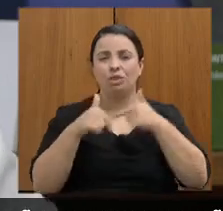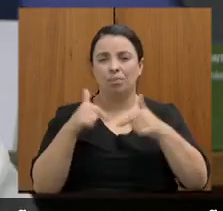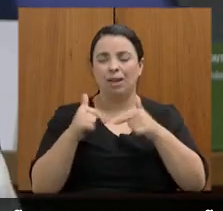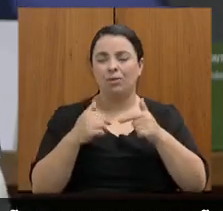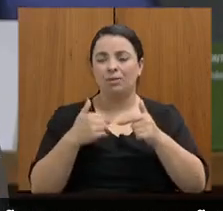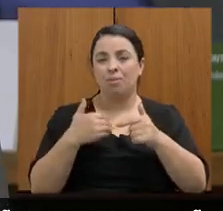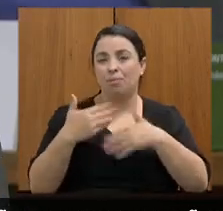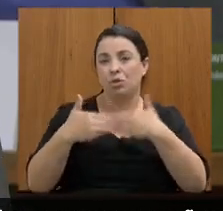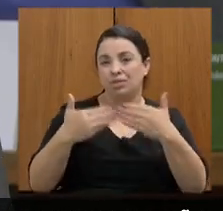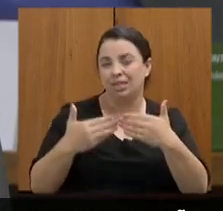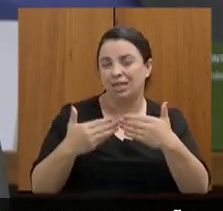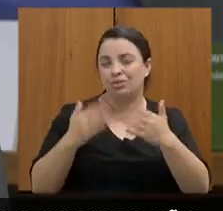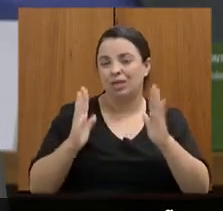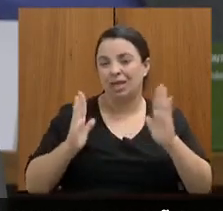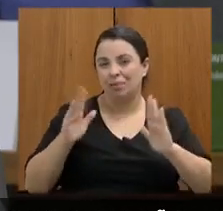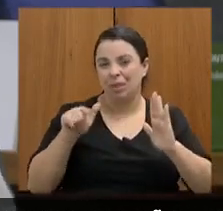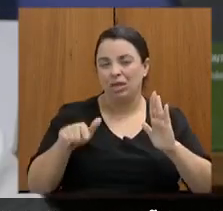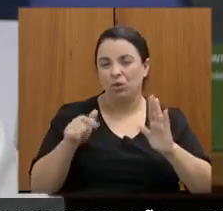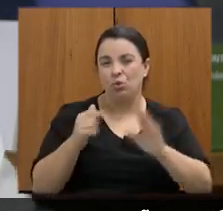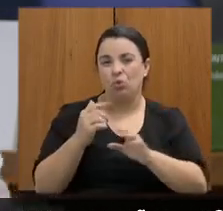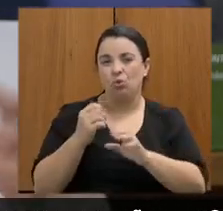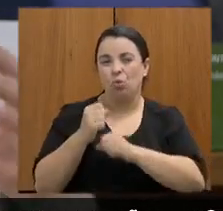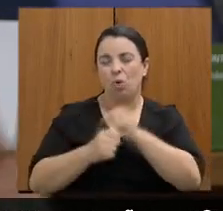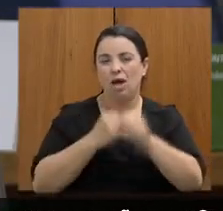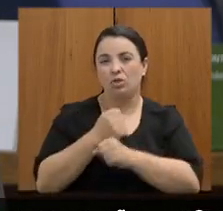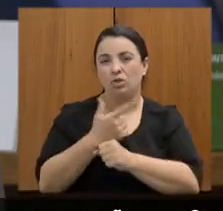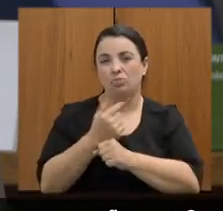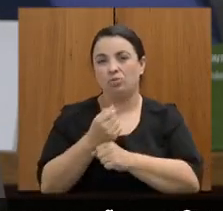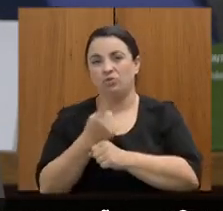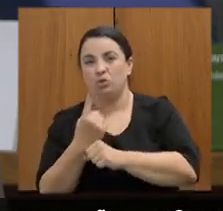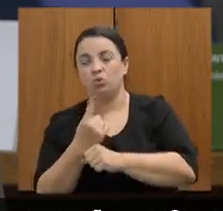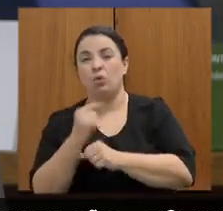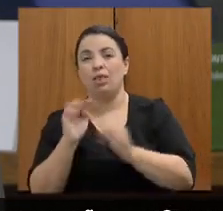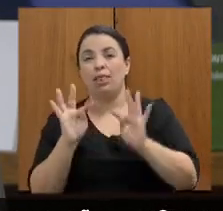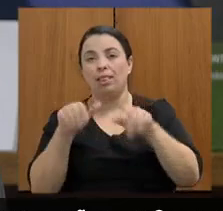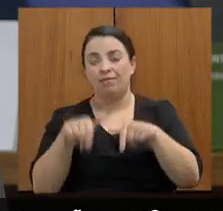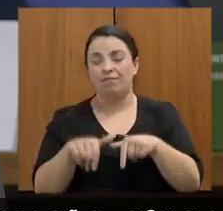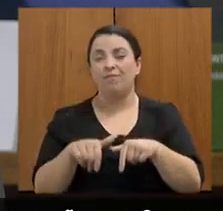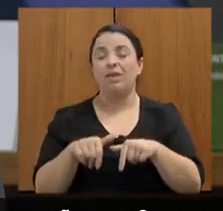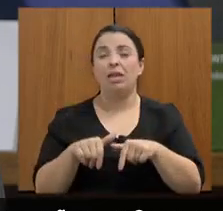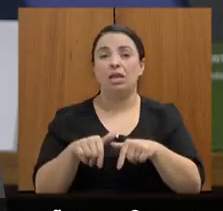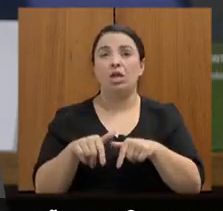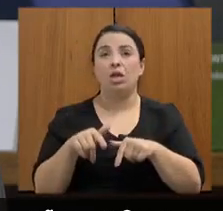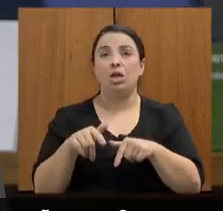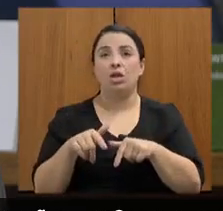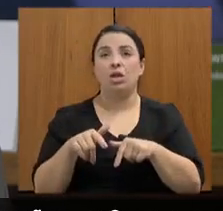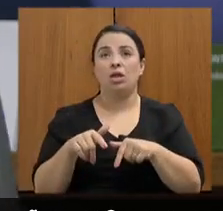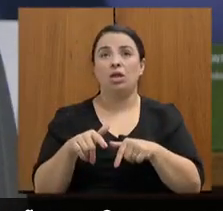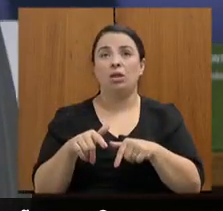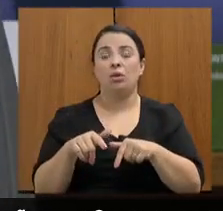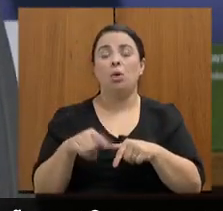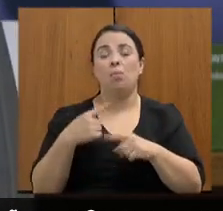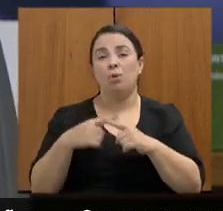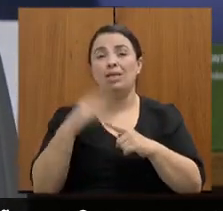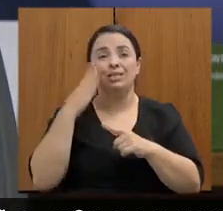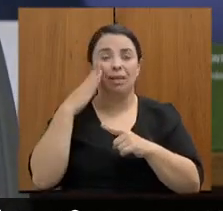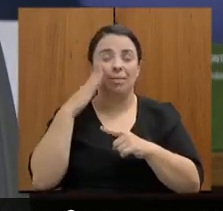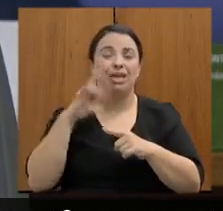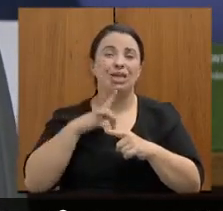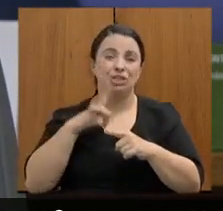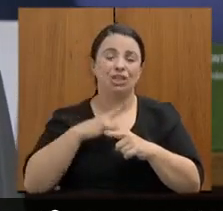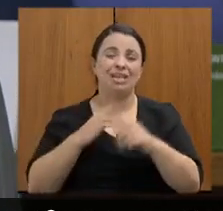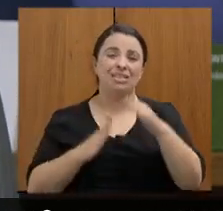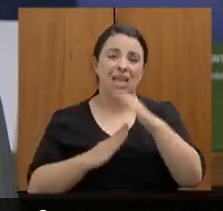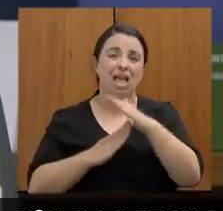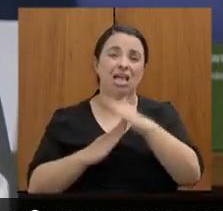fim dasse o ano de 2021 e nós tivéssemos atenção a esse tema das leis eleitorais da lei eleitoral o que a